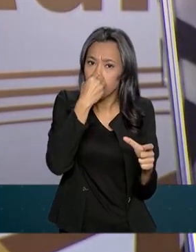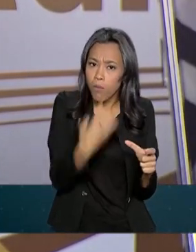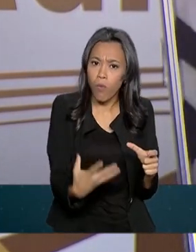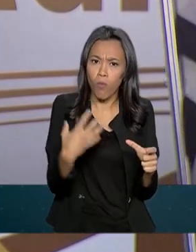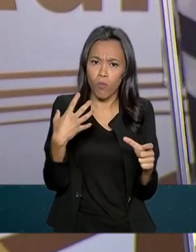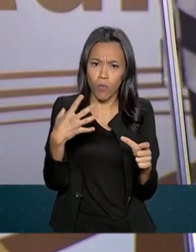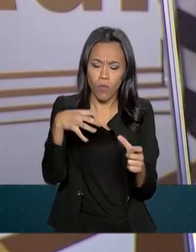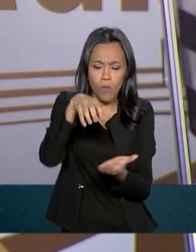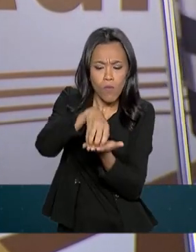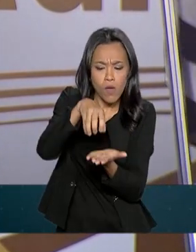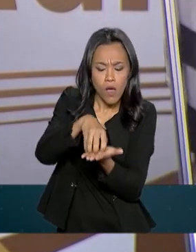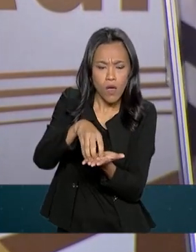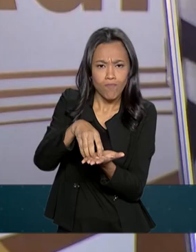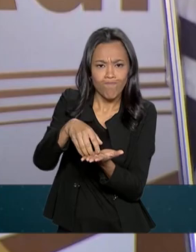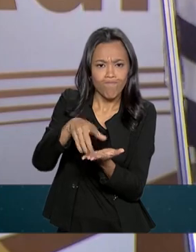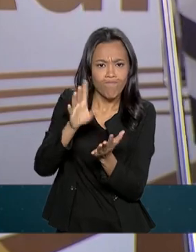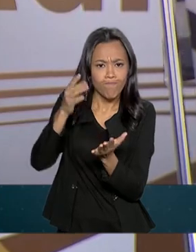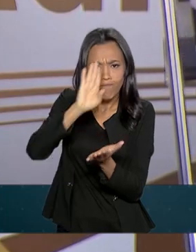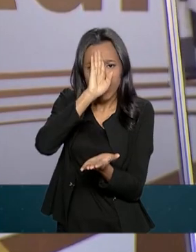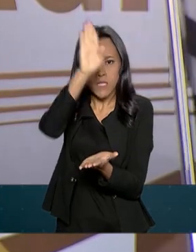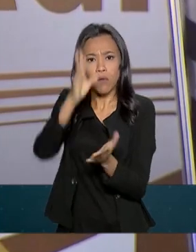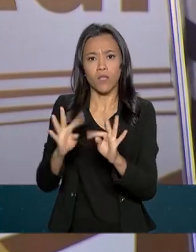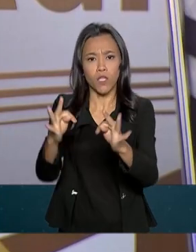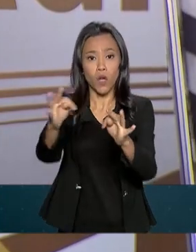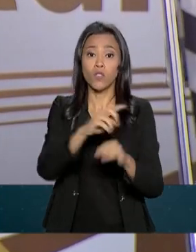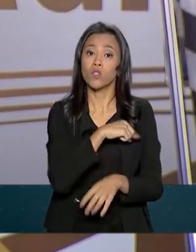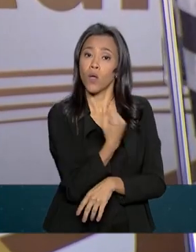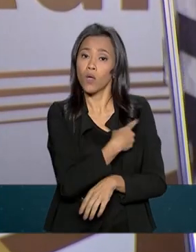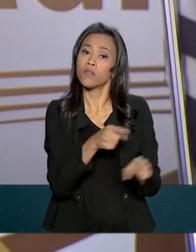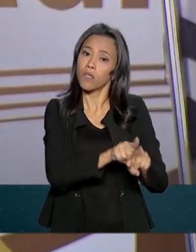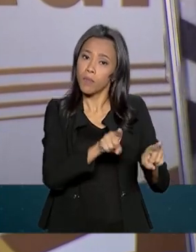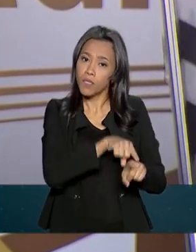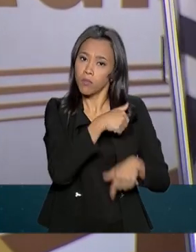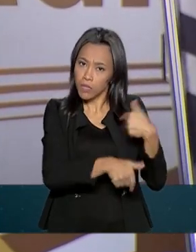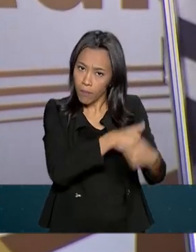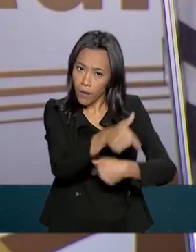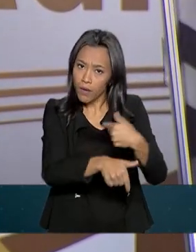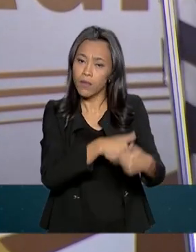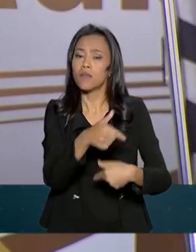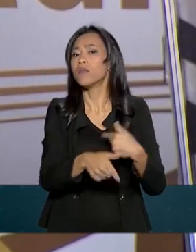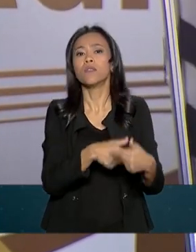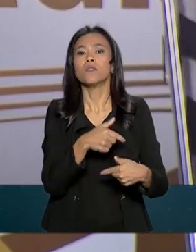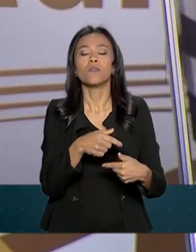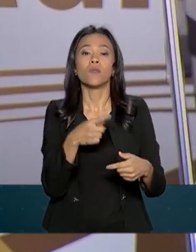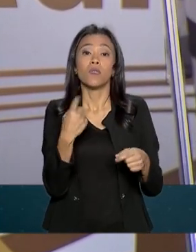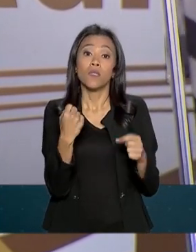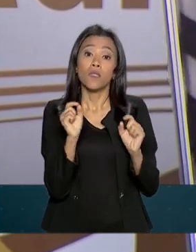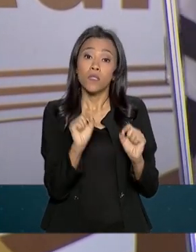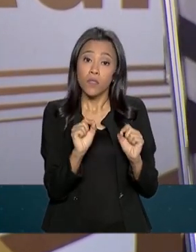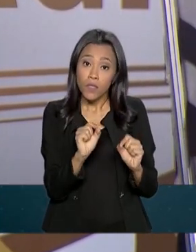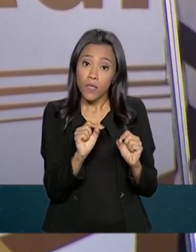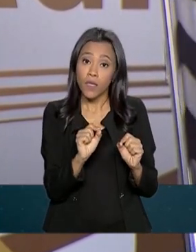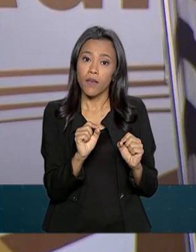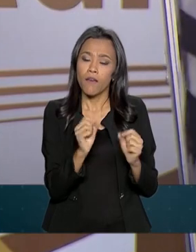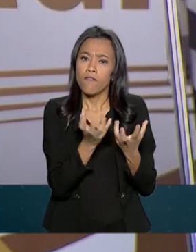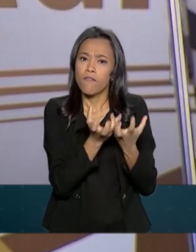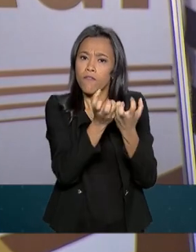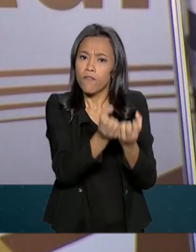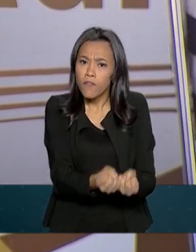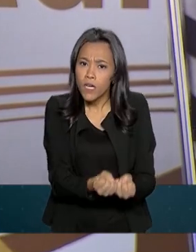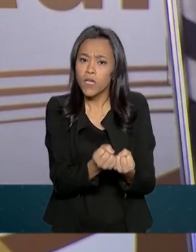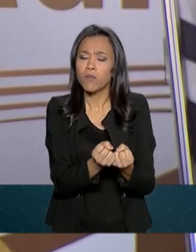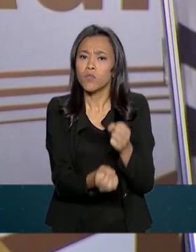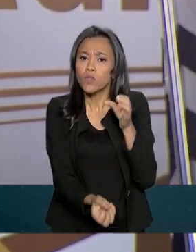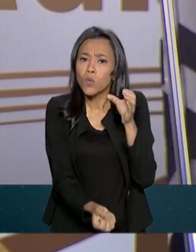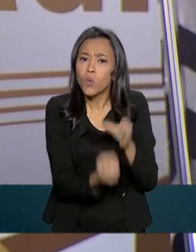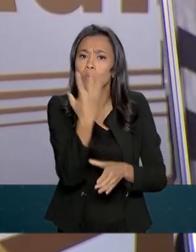trabalhando para que parte do campo de marcha venhamos a construir o maior colégio